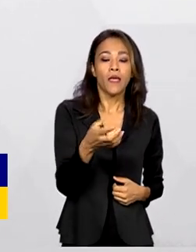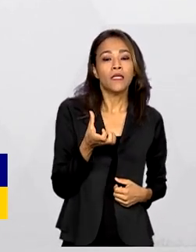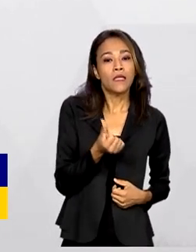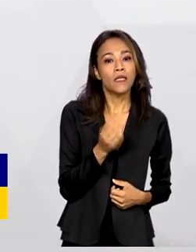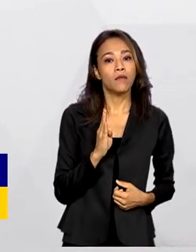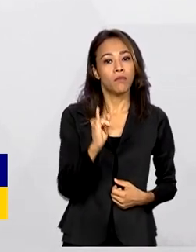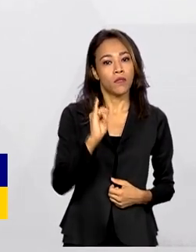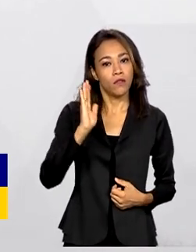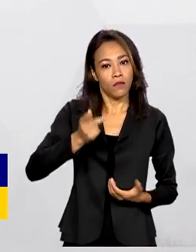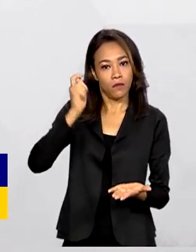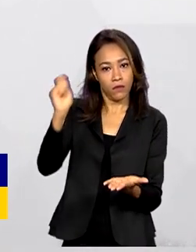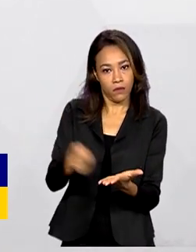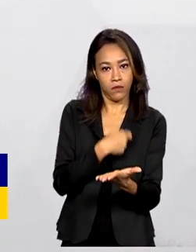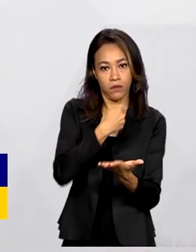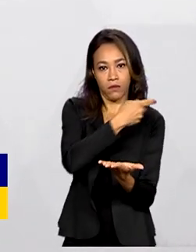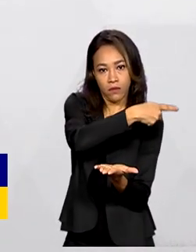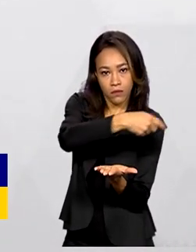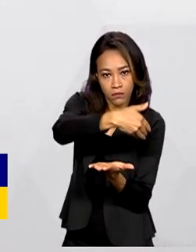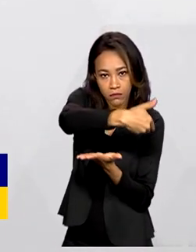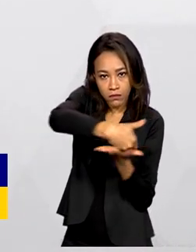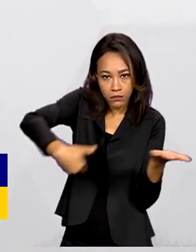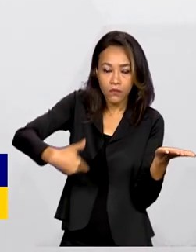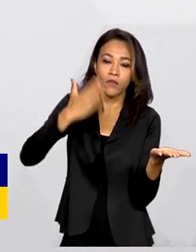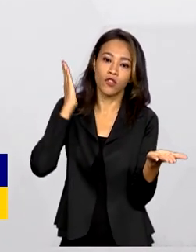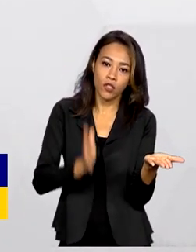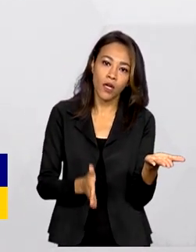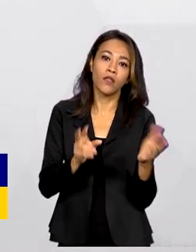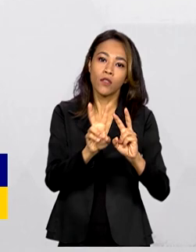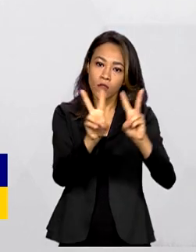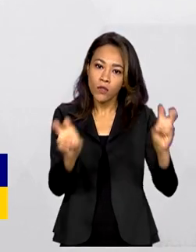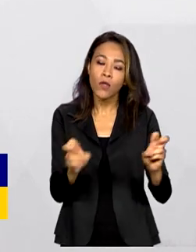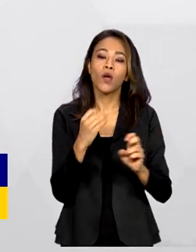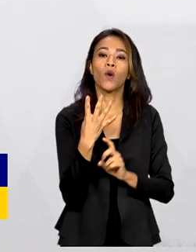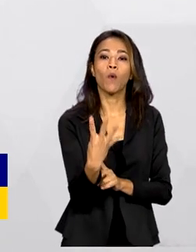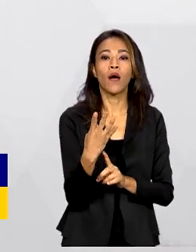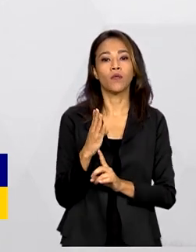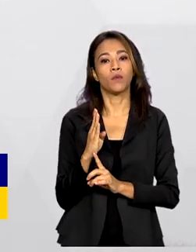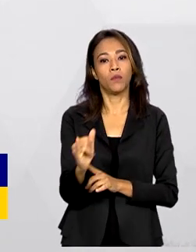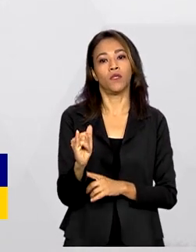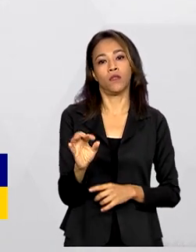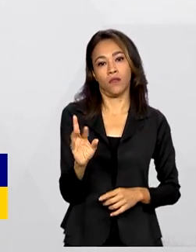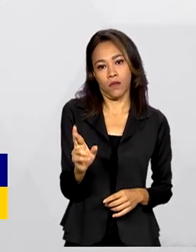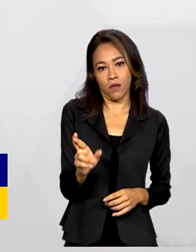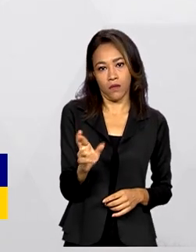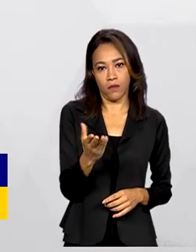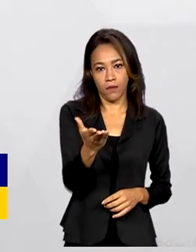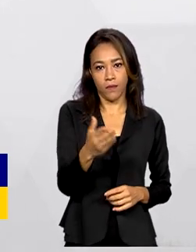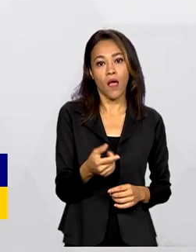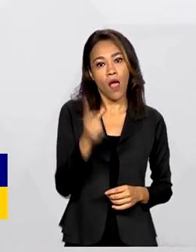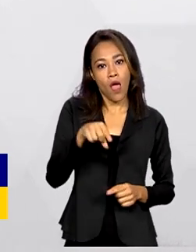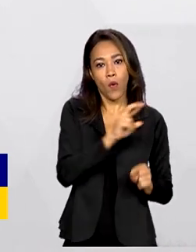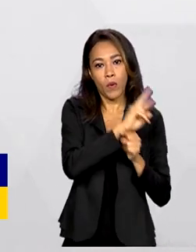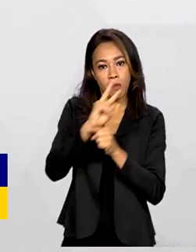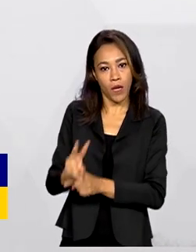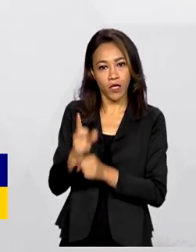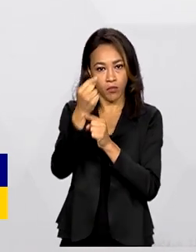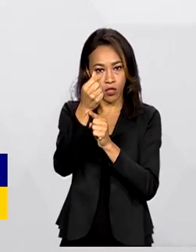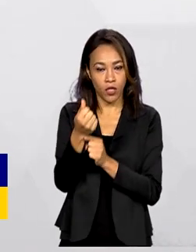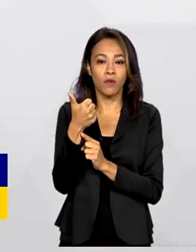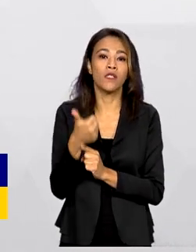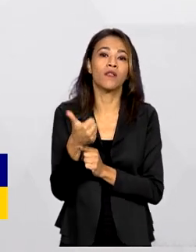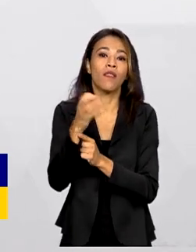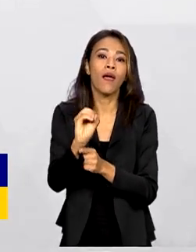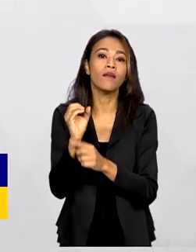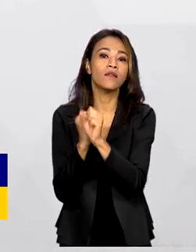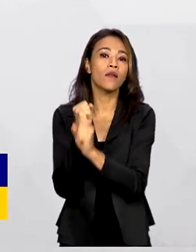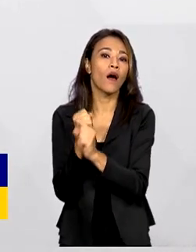assinados para a Comissão de Assuntos Econômicos no valor de quatro bilhões de reais. É um empréstimo de dez anos, é um empréstimo